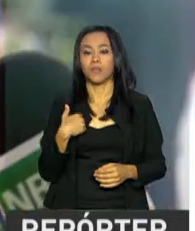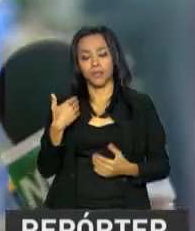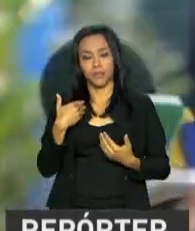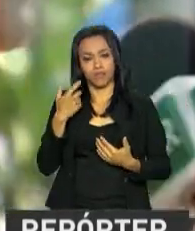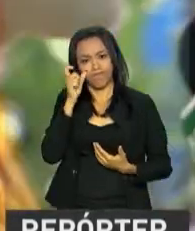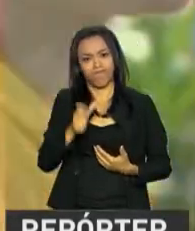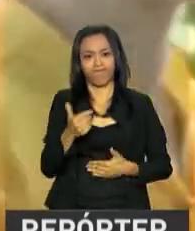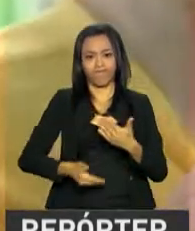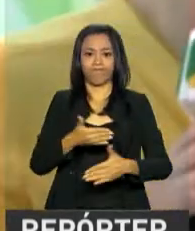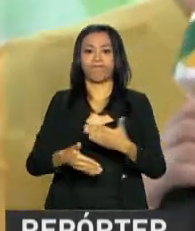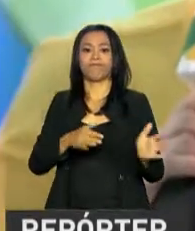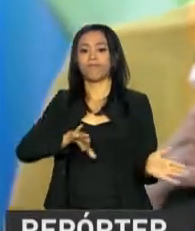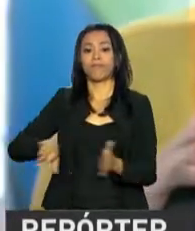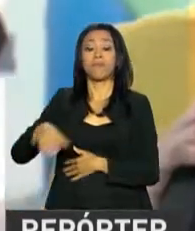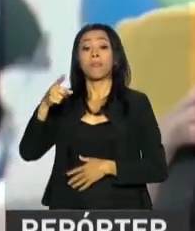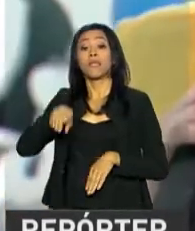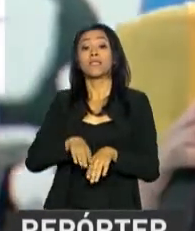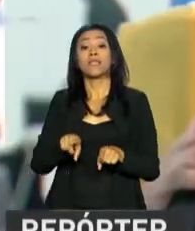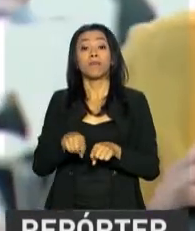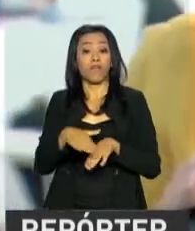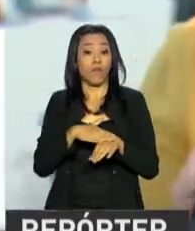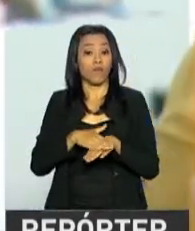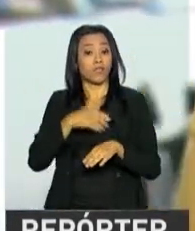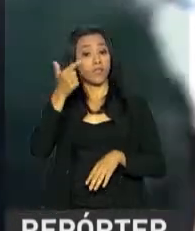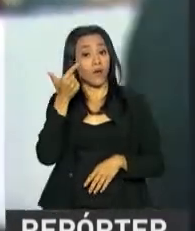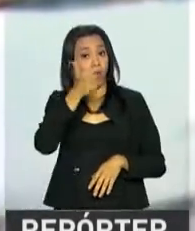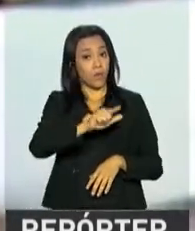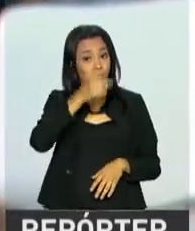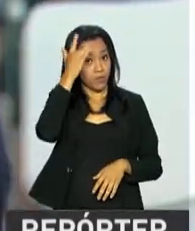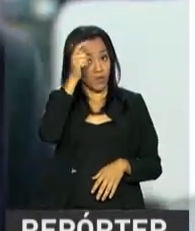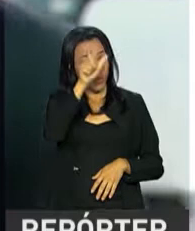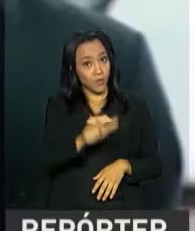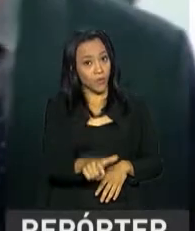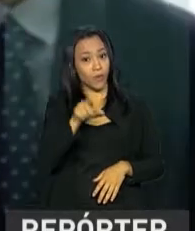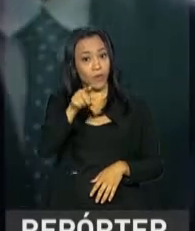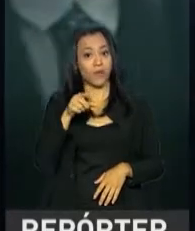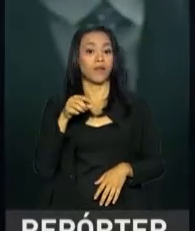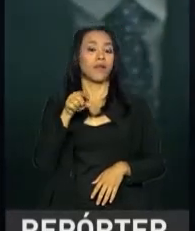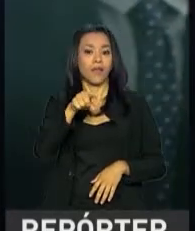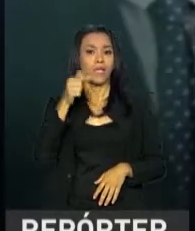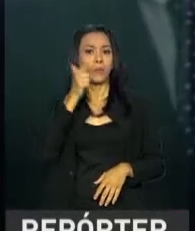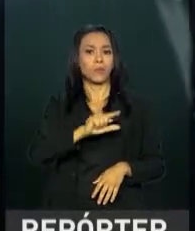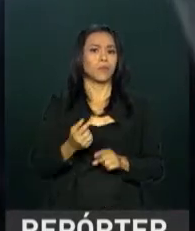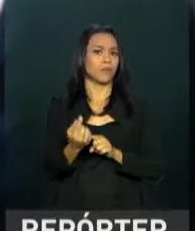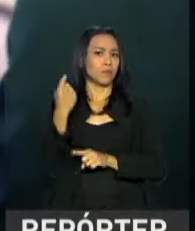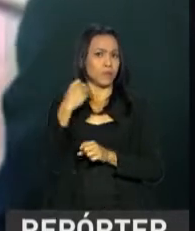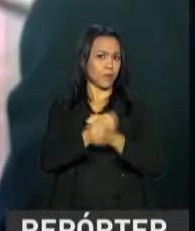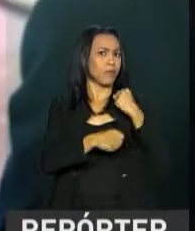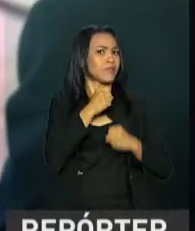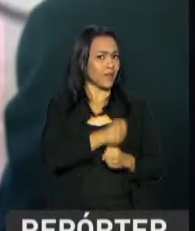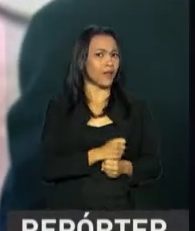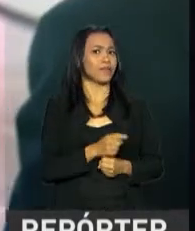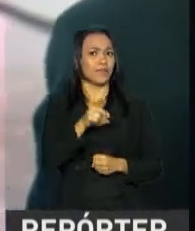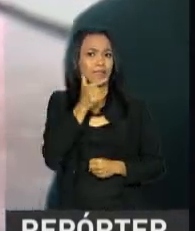Obrigada Ana Carolina pela entrevista. E eu vou conversar também com o Matheus Silva, que foi finalista da etapa nacional no ano passado, finalista brasileiro. Matheus, como é que